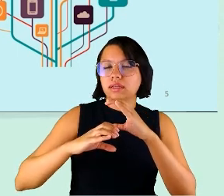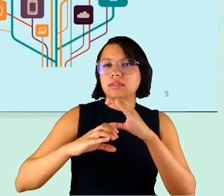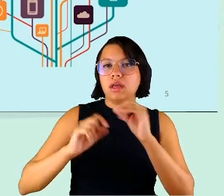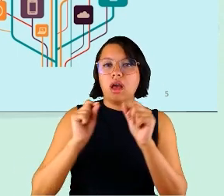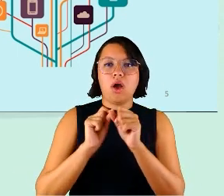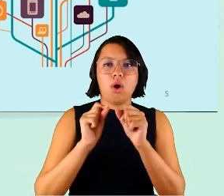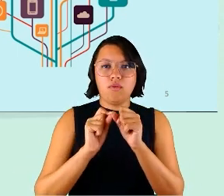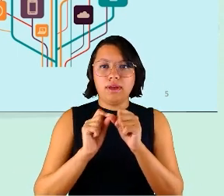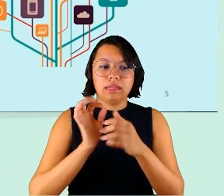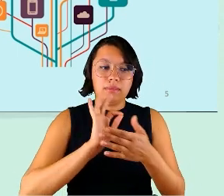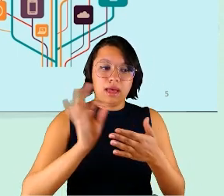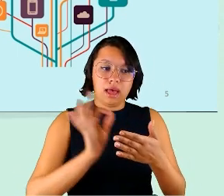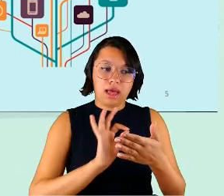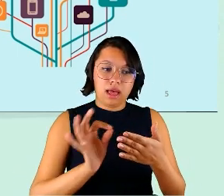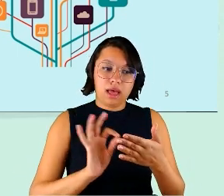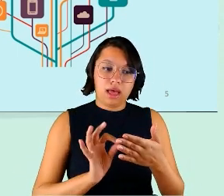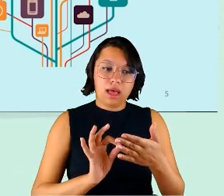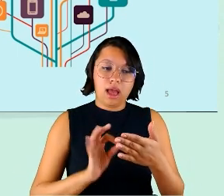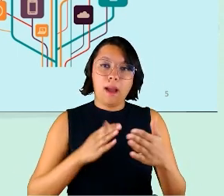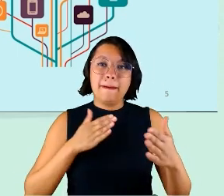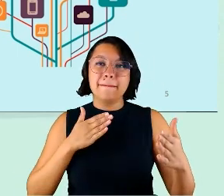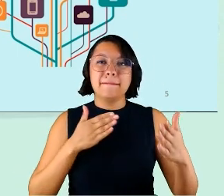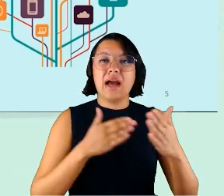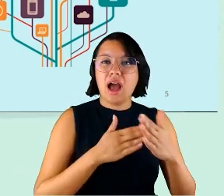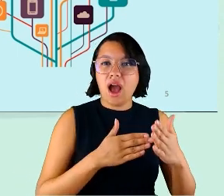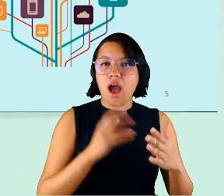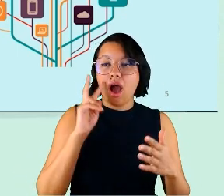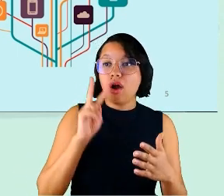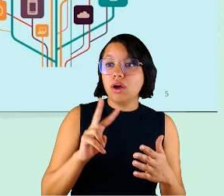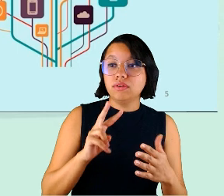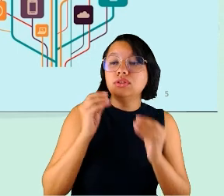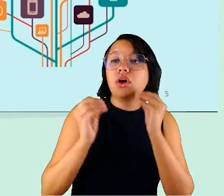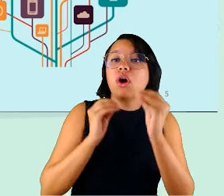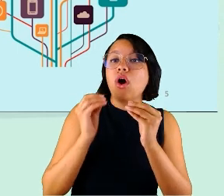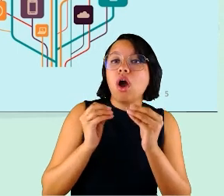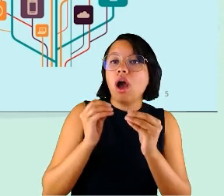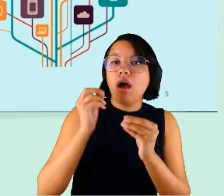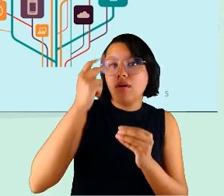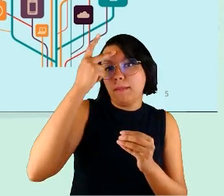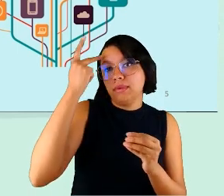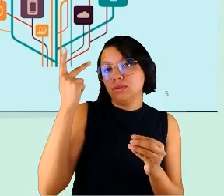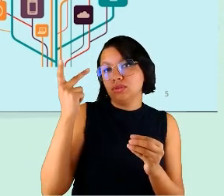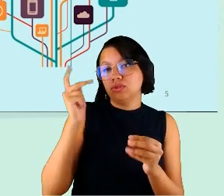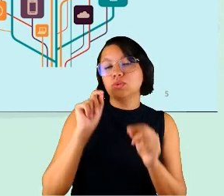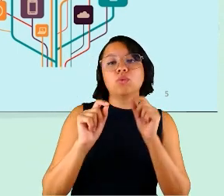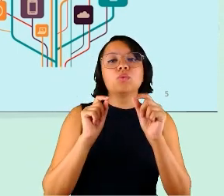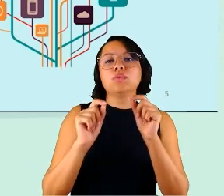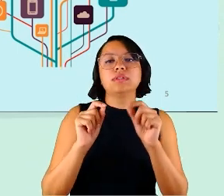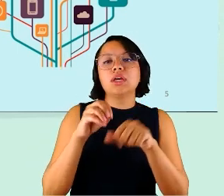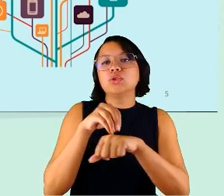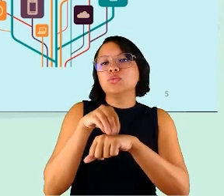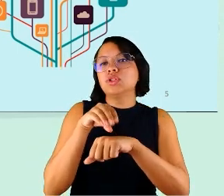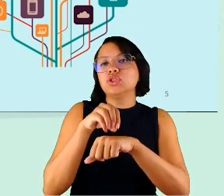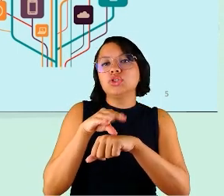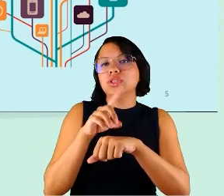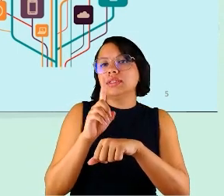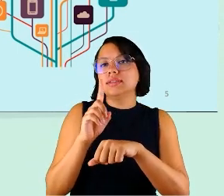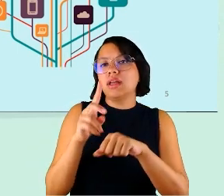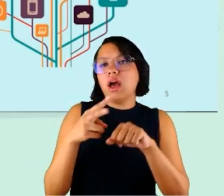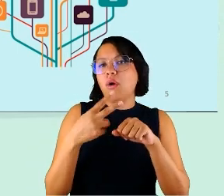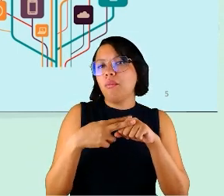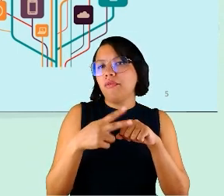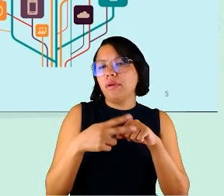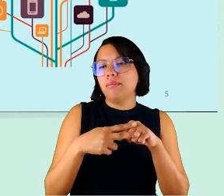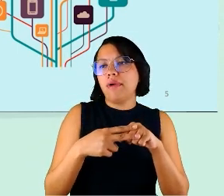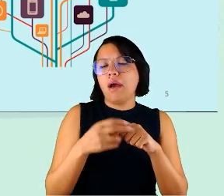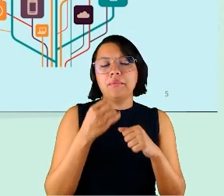pela escrita impedia que eles vissem como estava a pessoa, quais eram as suas dicas não verbais, de se o indivíduo estava